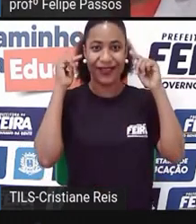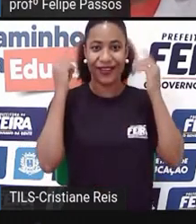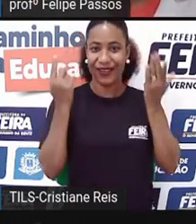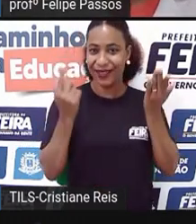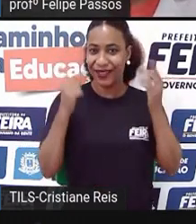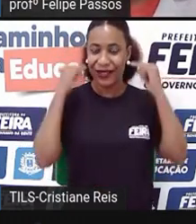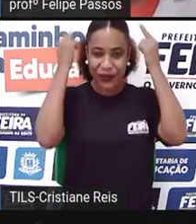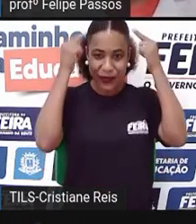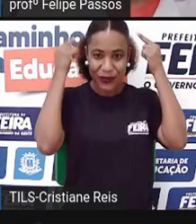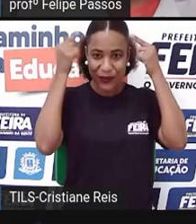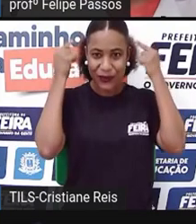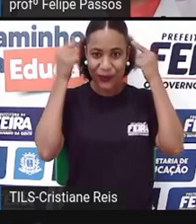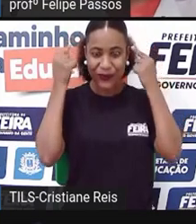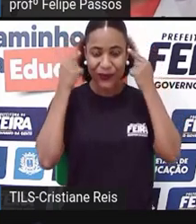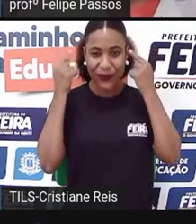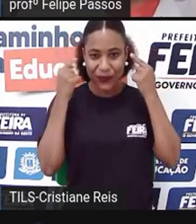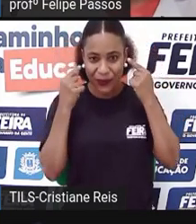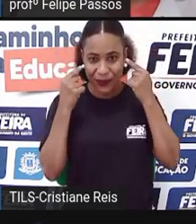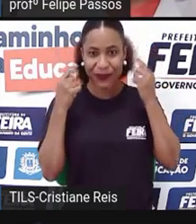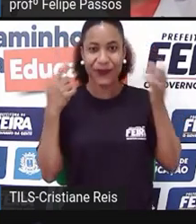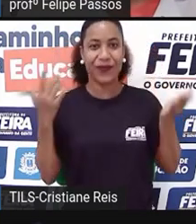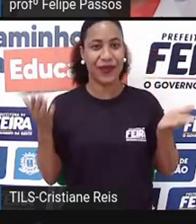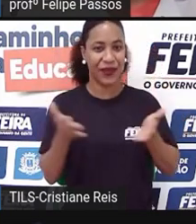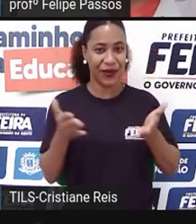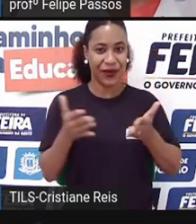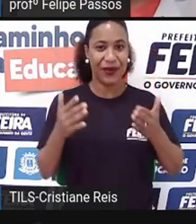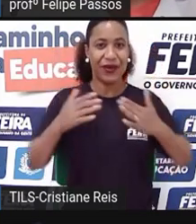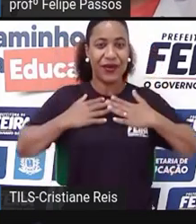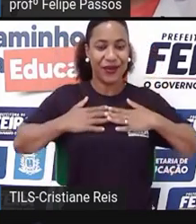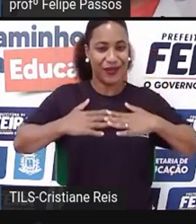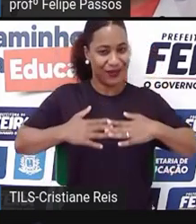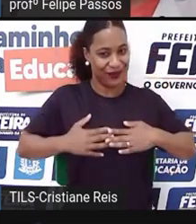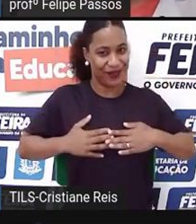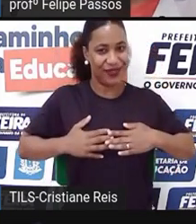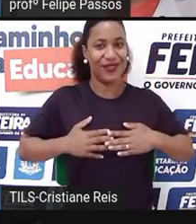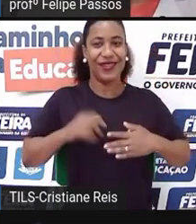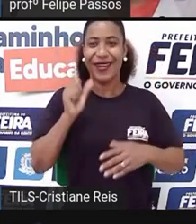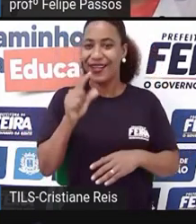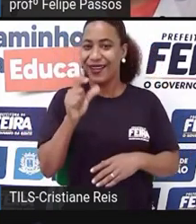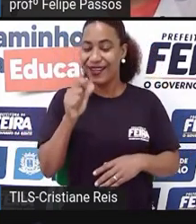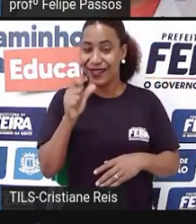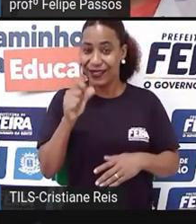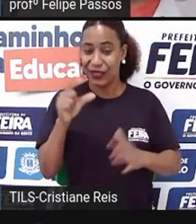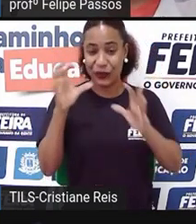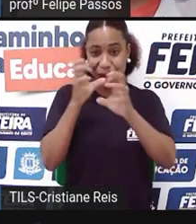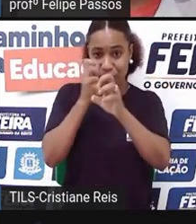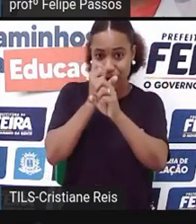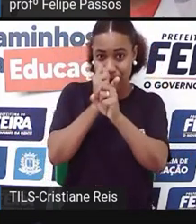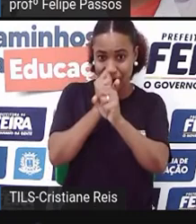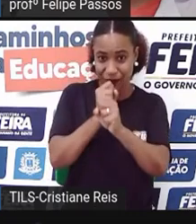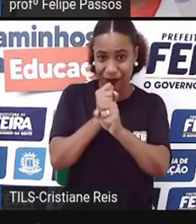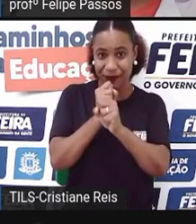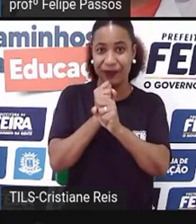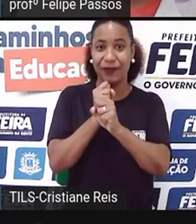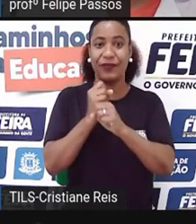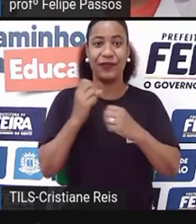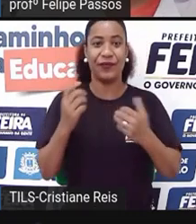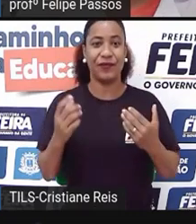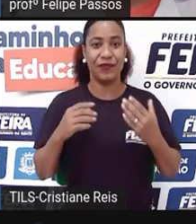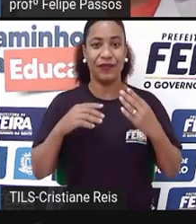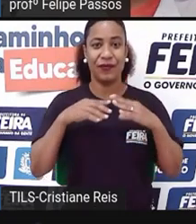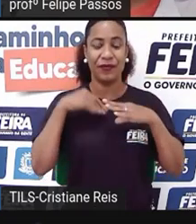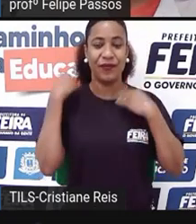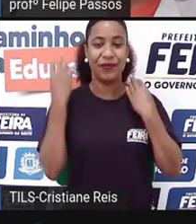enroladinho. Hoje eu estou usando um vestido azul marinho e completando a minha farda. É um